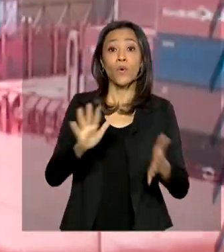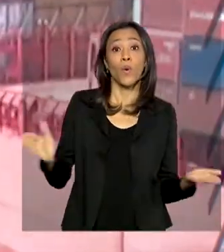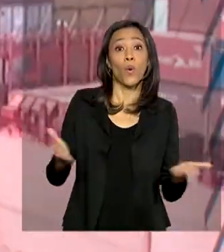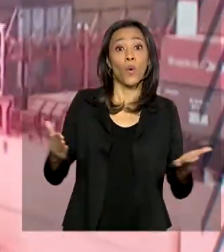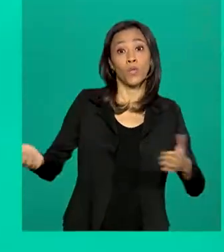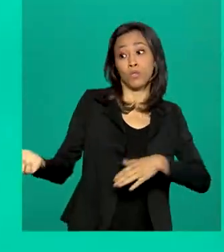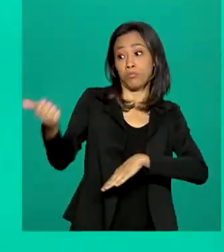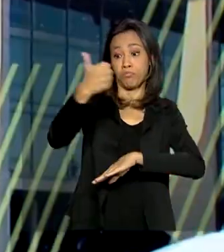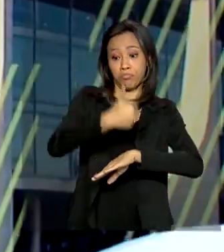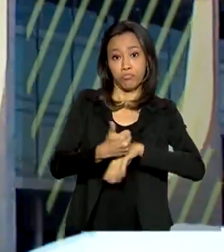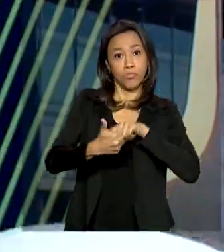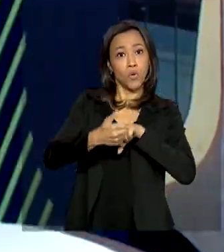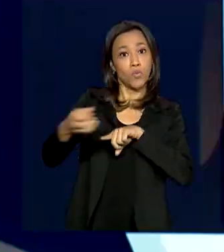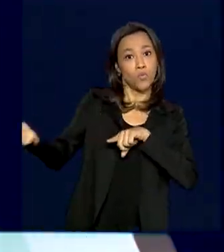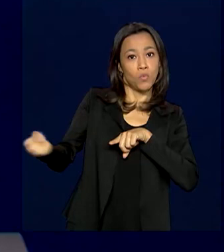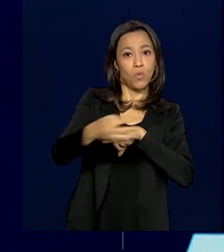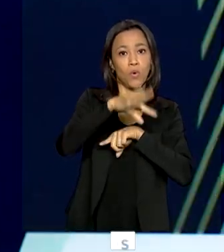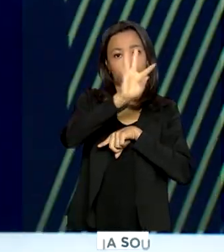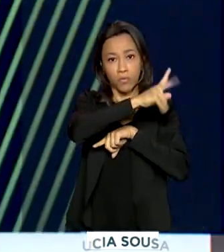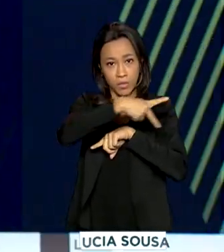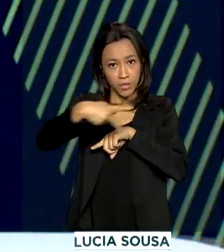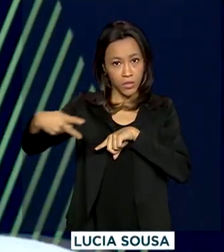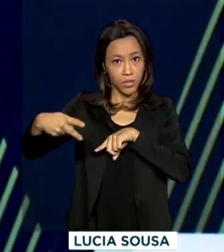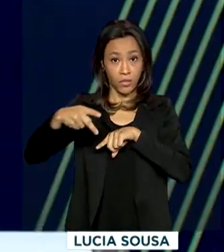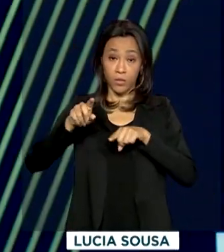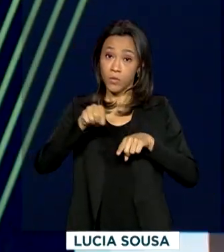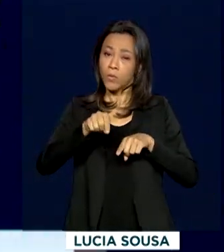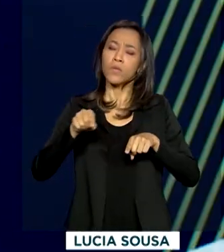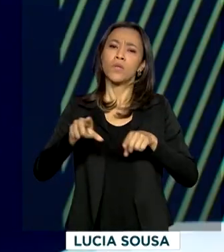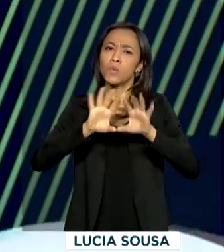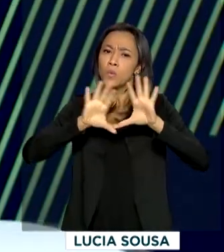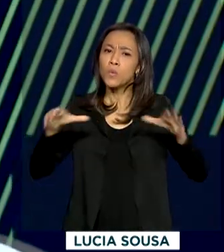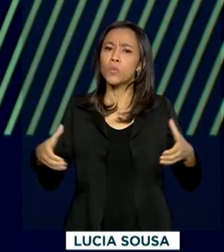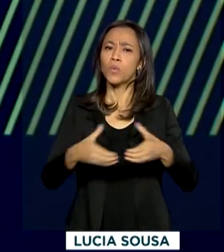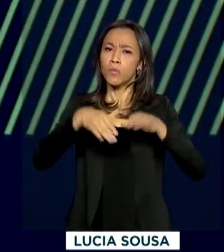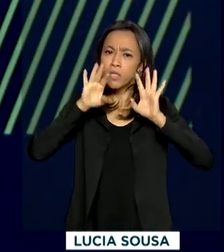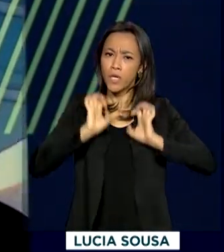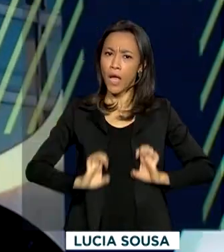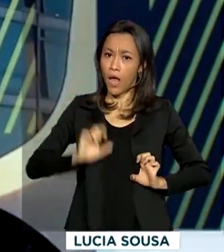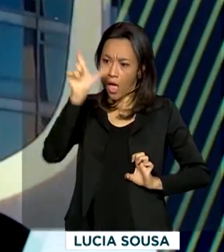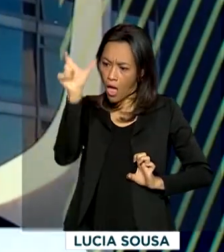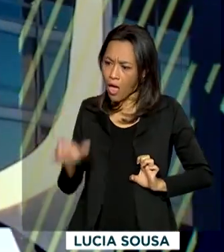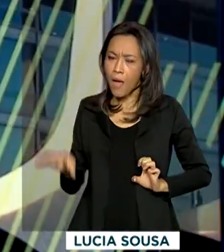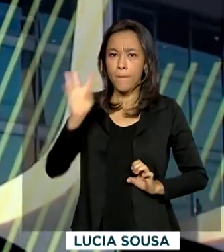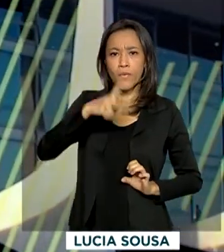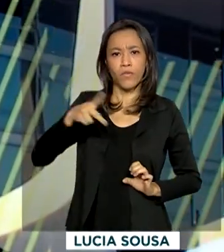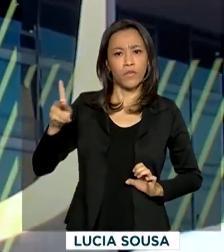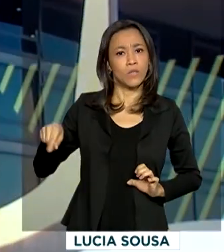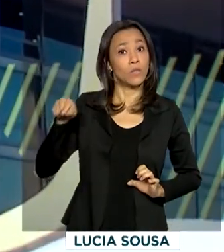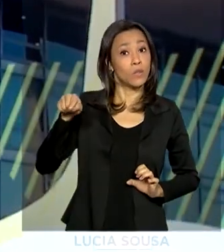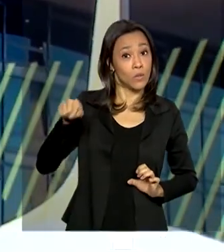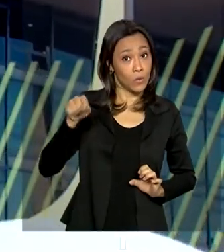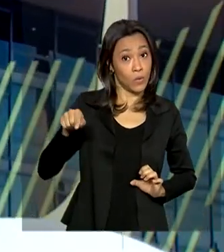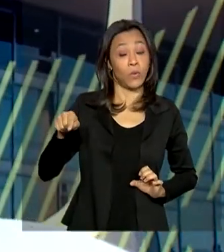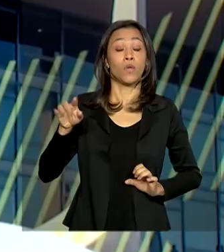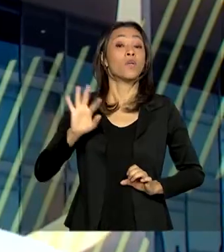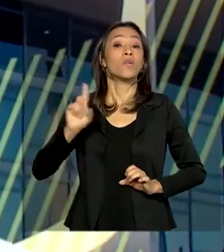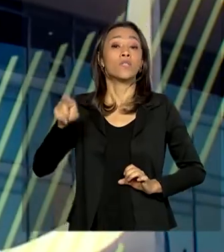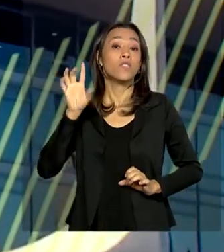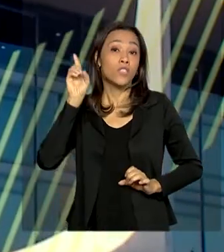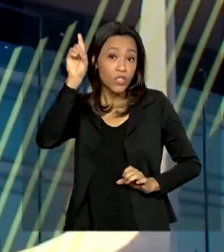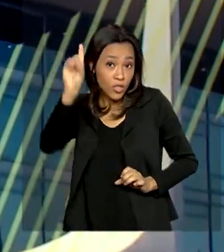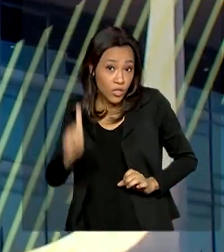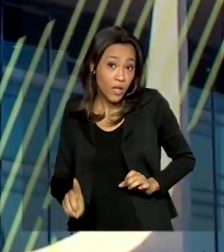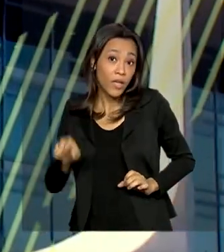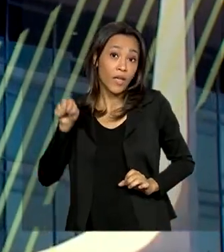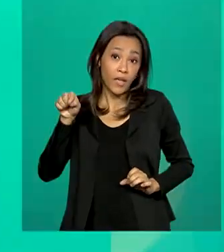novo presidente da Comissão de Ética Pública. André Ramos Tavares é professor titular da Faculdade de Direito do Largo de São